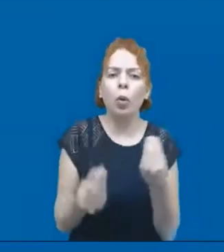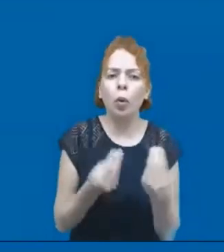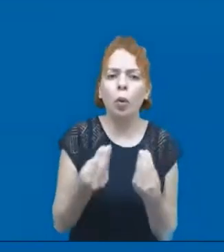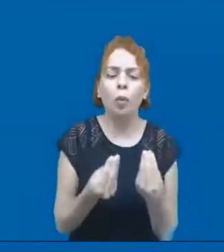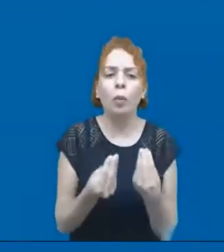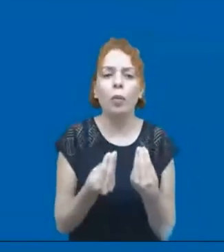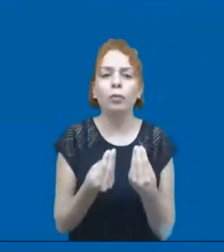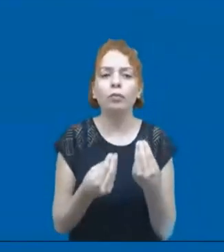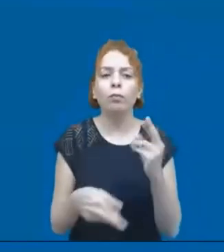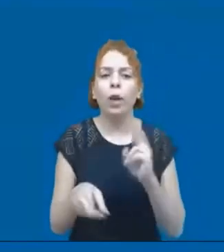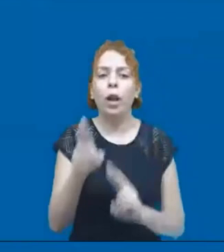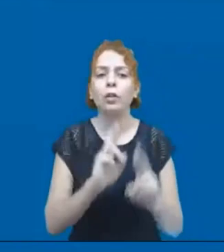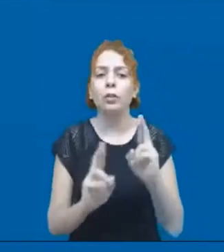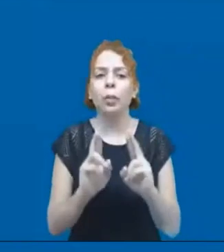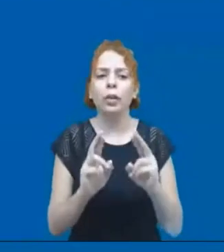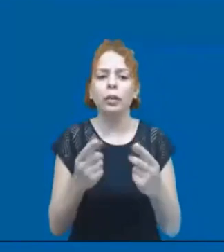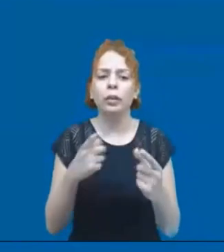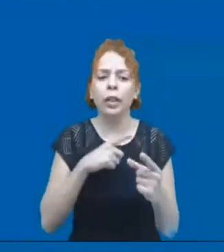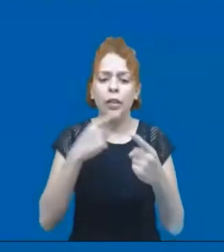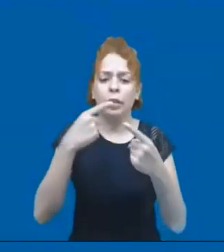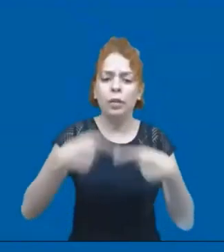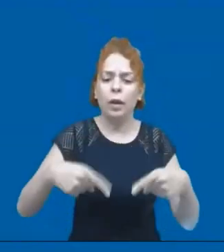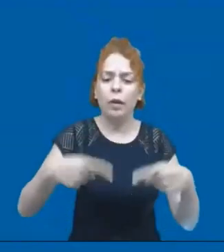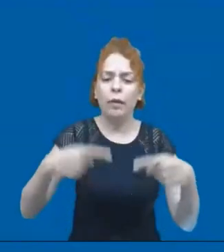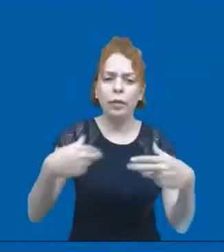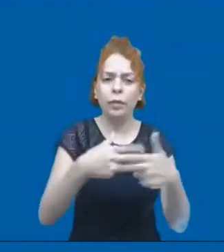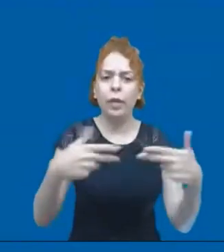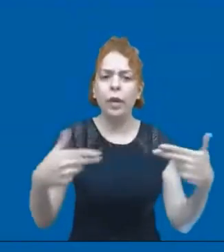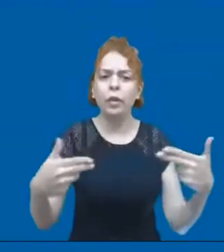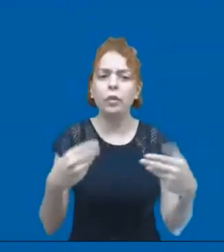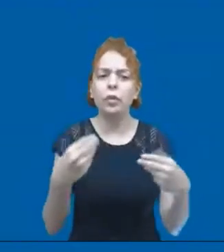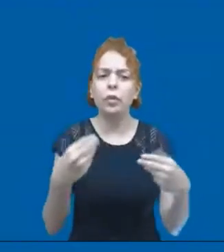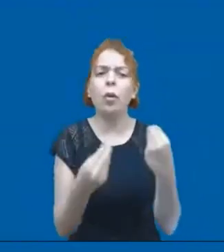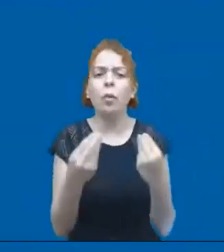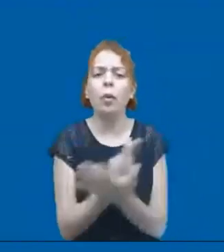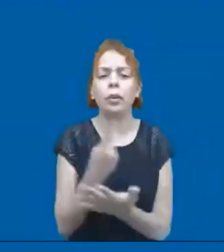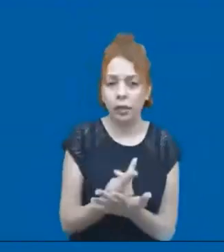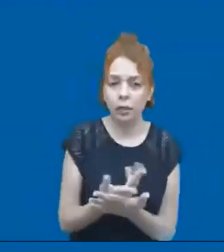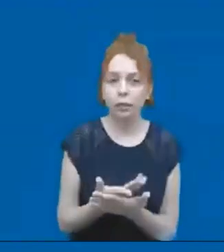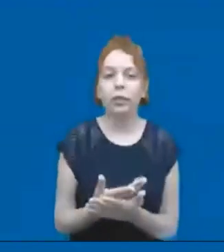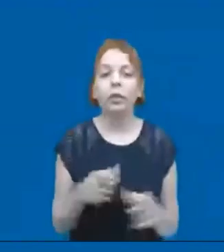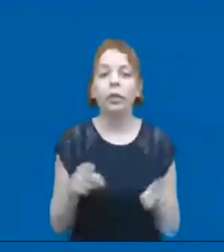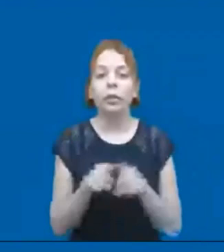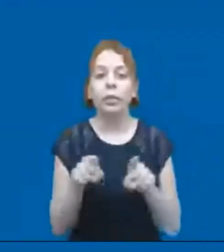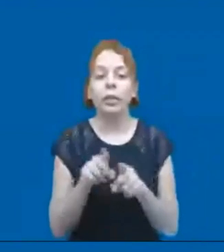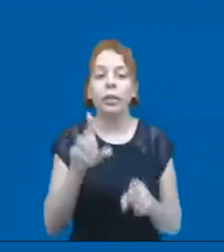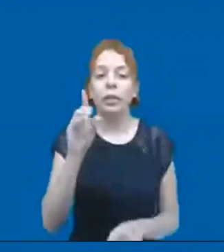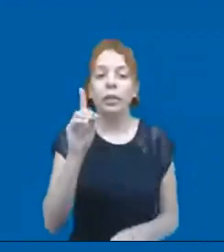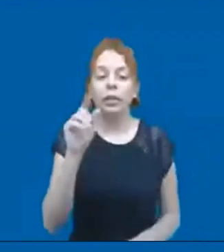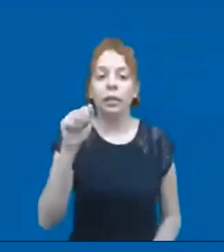resposta a todos os desafios que a pandemia impôs para a área de educação. E também o Daniel Balaban,